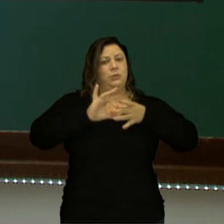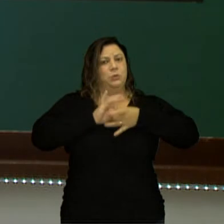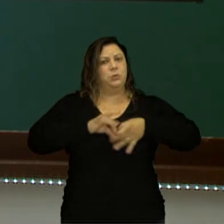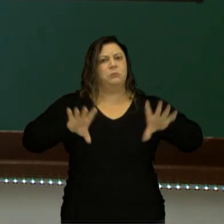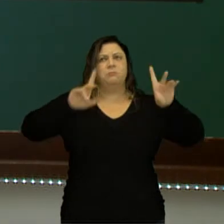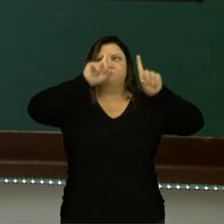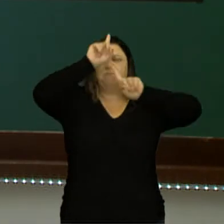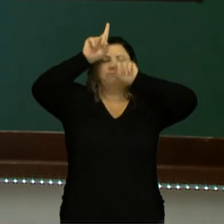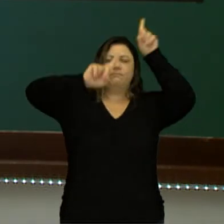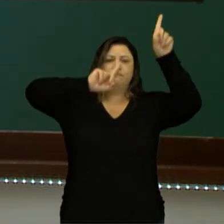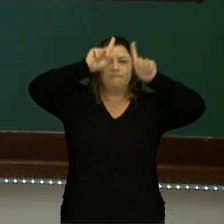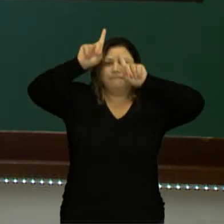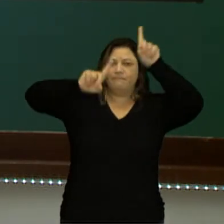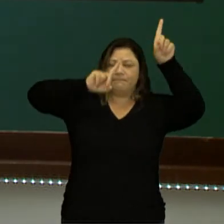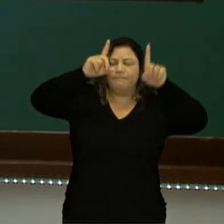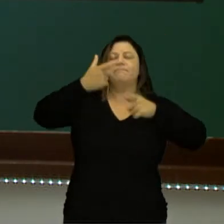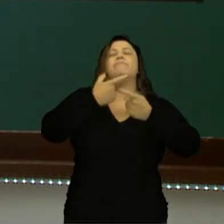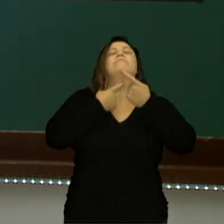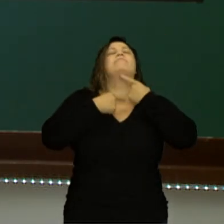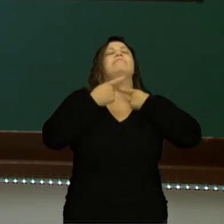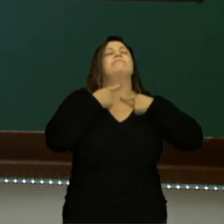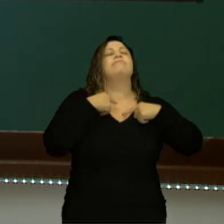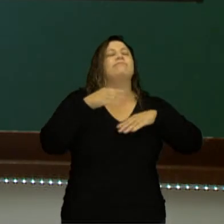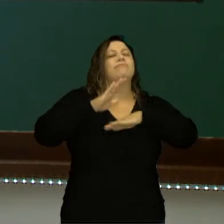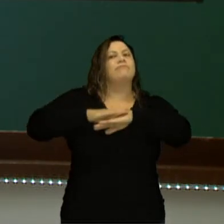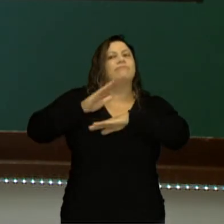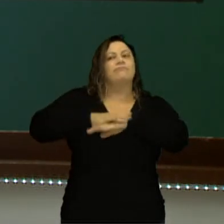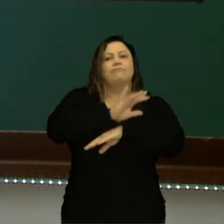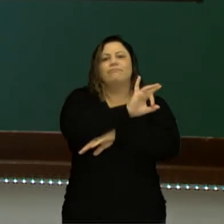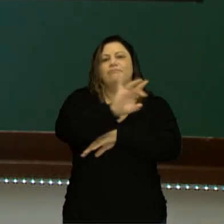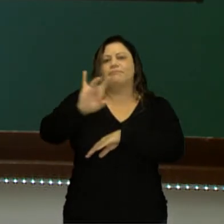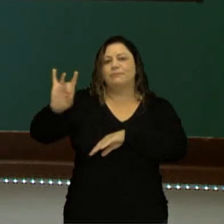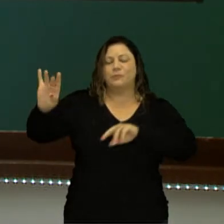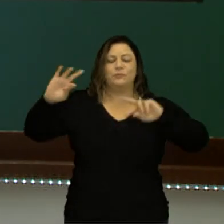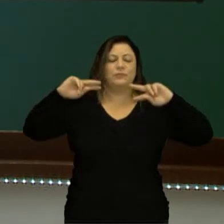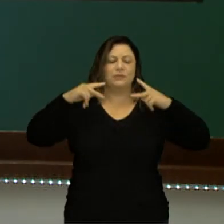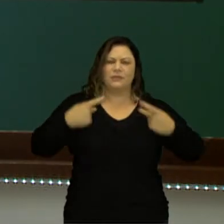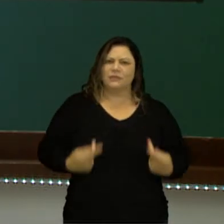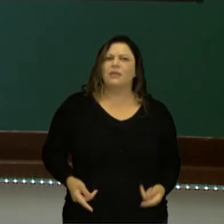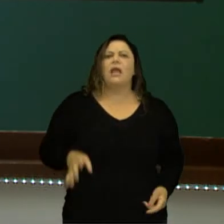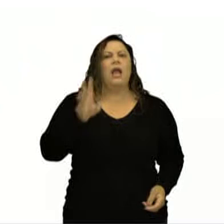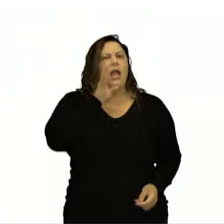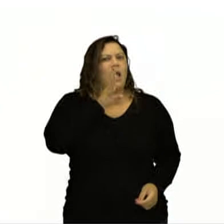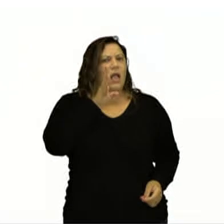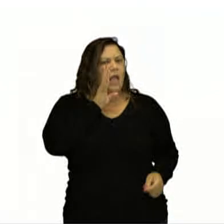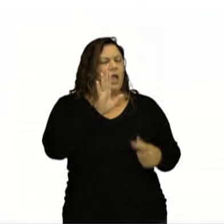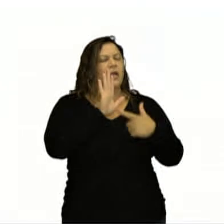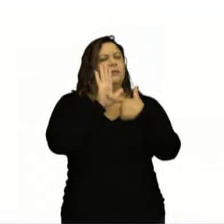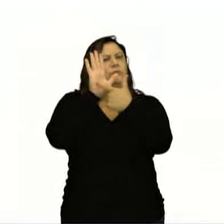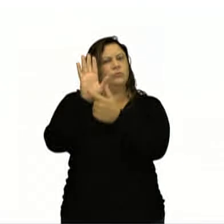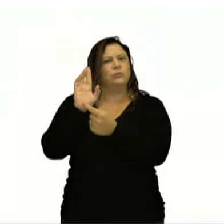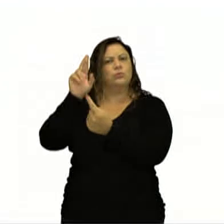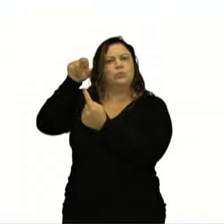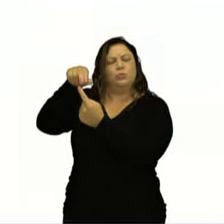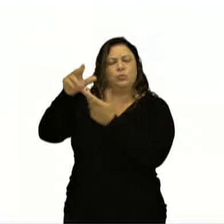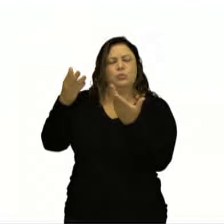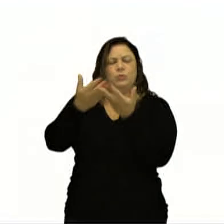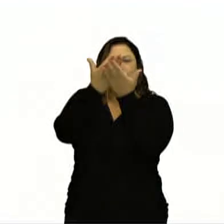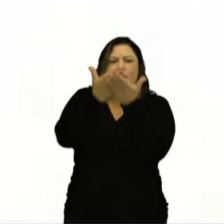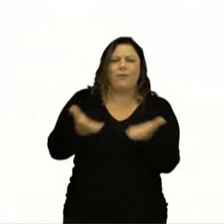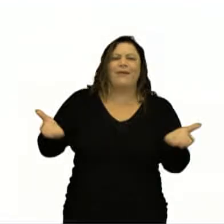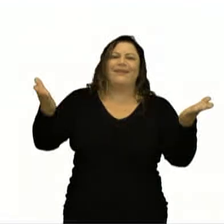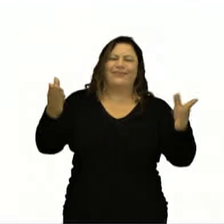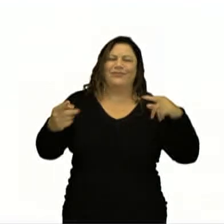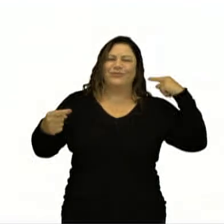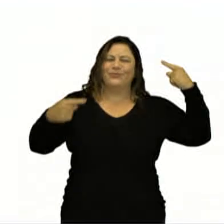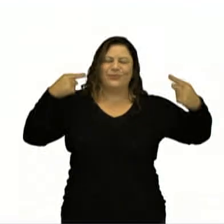criatividade e da vontade do ser humano. E isso é bacana quando ele apresenta o seu elogio da loucura